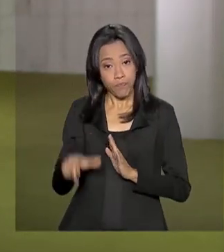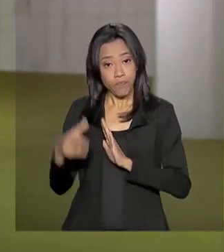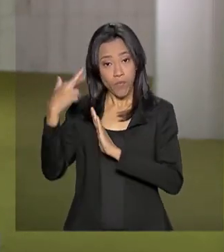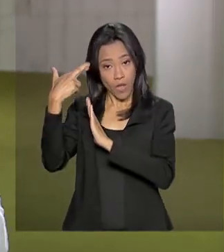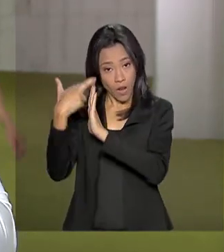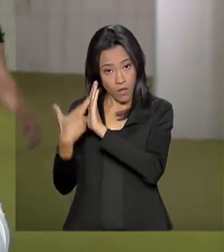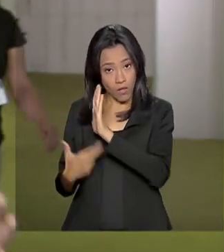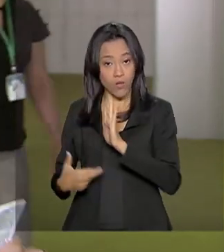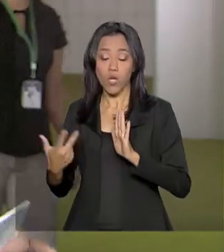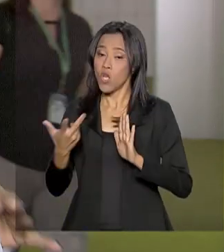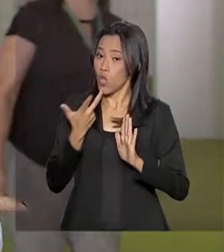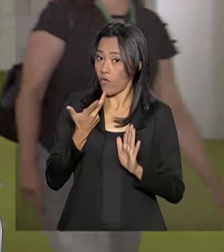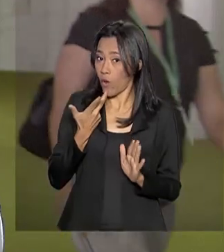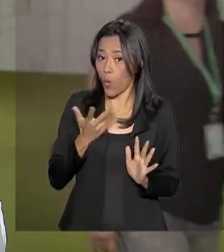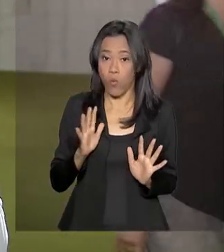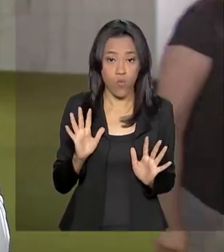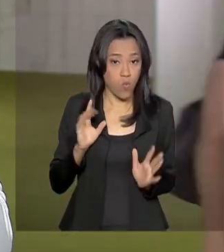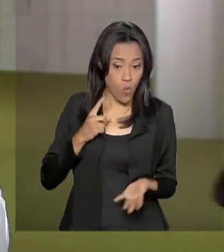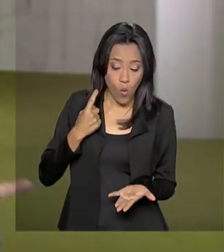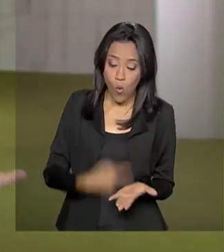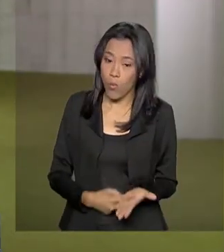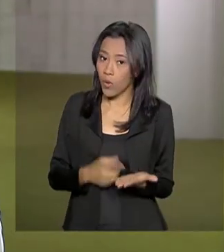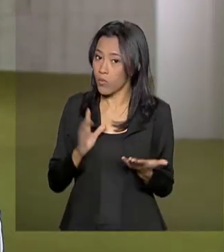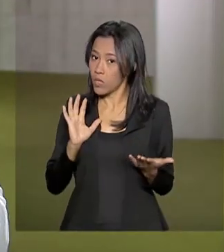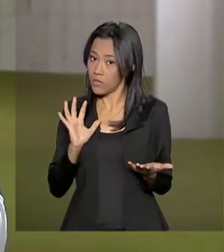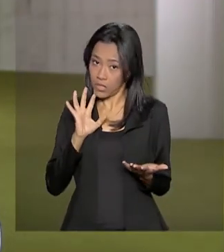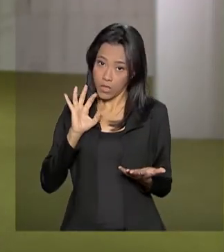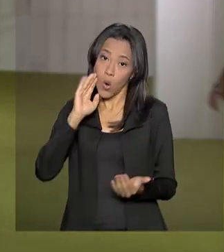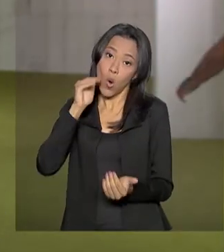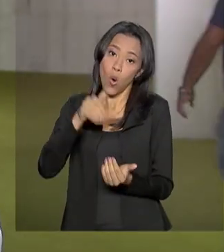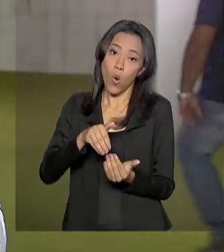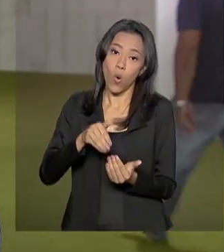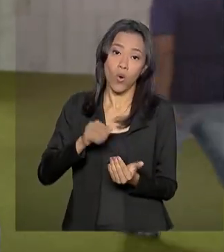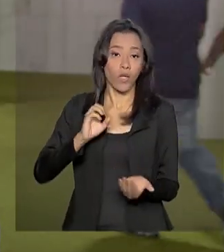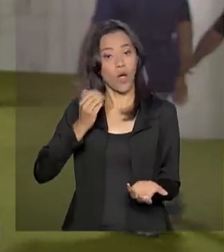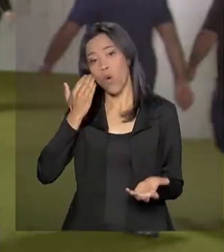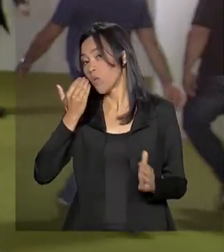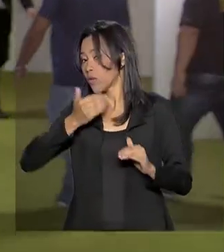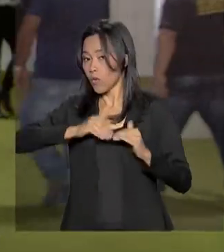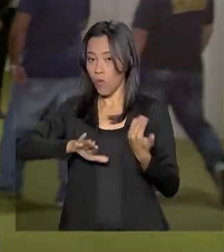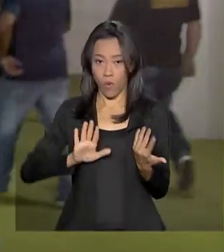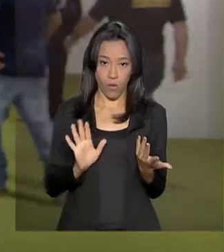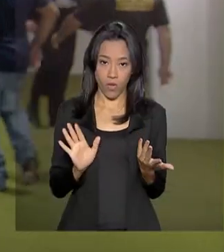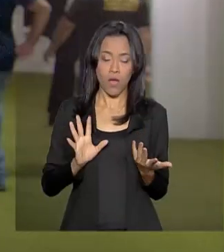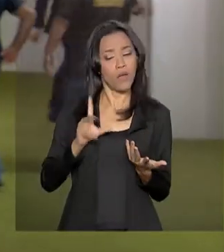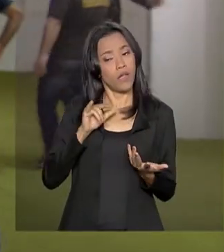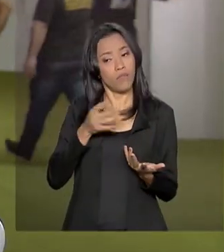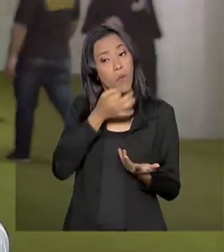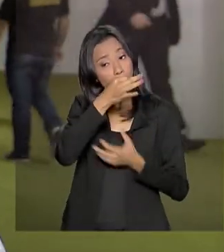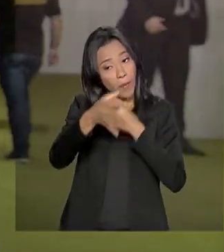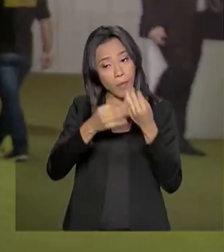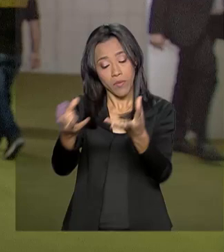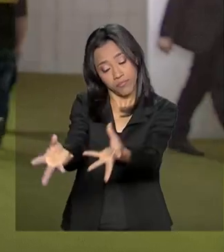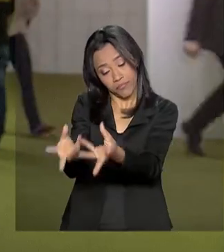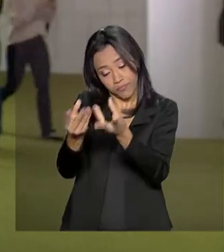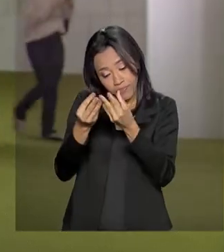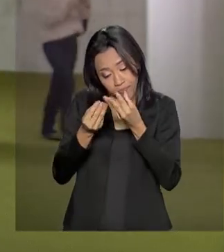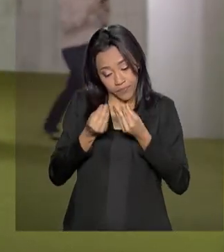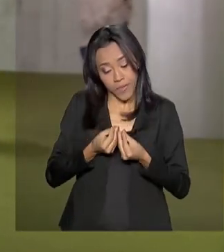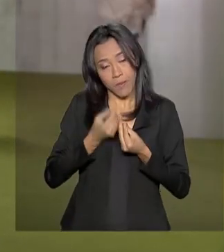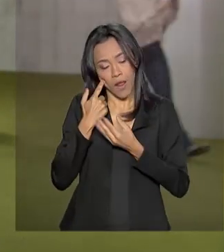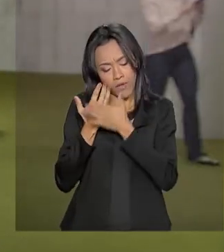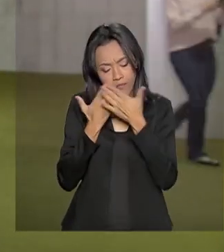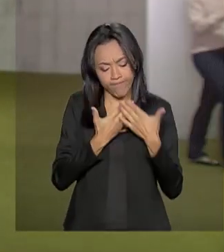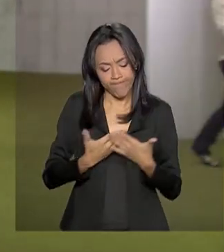nenhum compromisso público com os governadores no sentido de acatar ou não, mas trouxe isso para a Câmara e vai estudar. E hoje tem algumas reuniões aqui